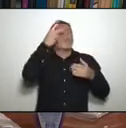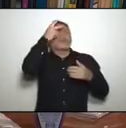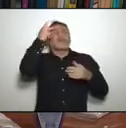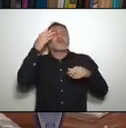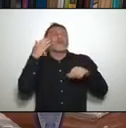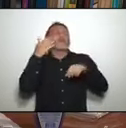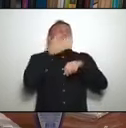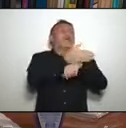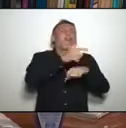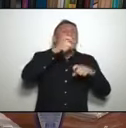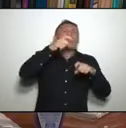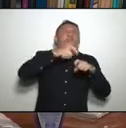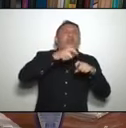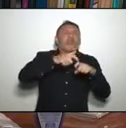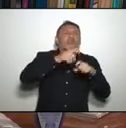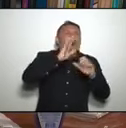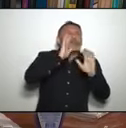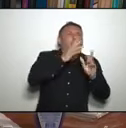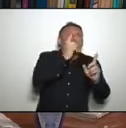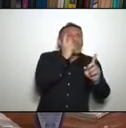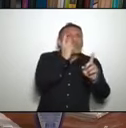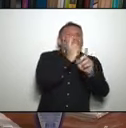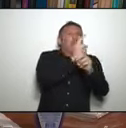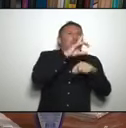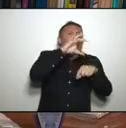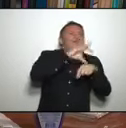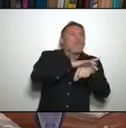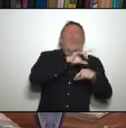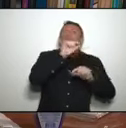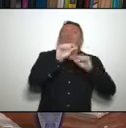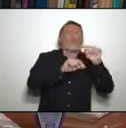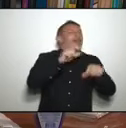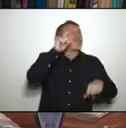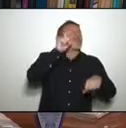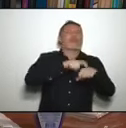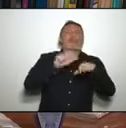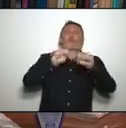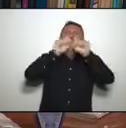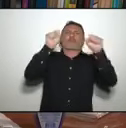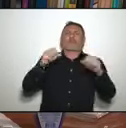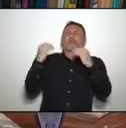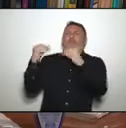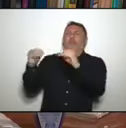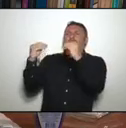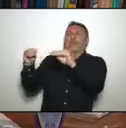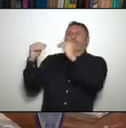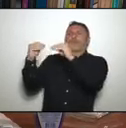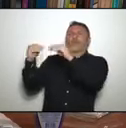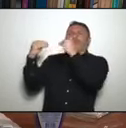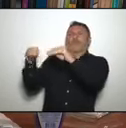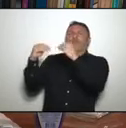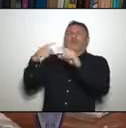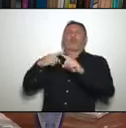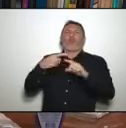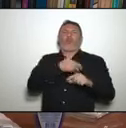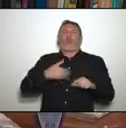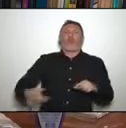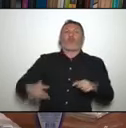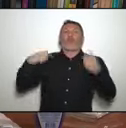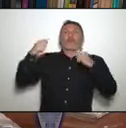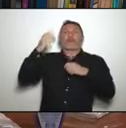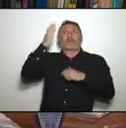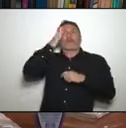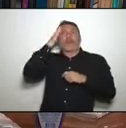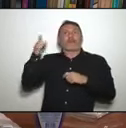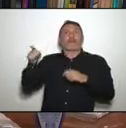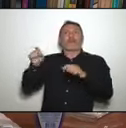você identifica lá na Unidade de Saúde, no hospital, tem que ser notificado nesse ESUS VS,